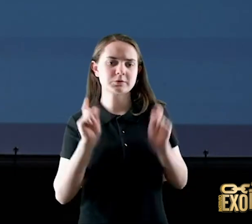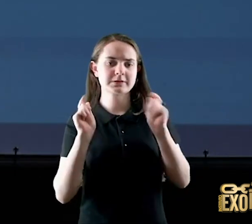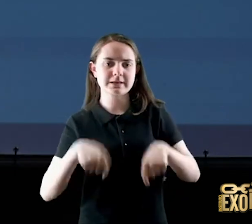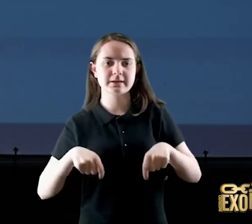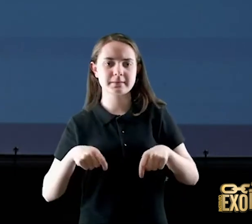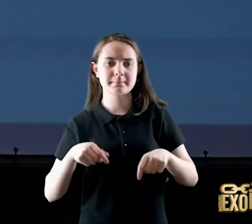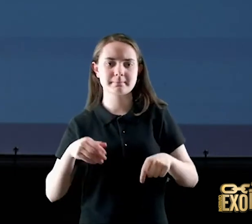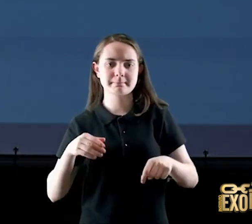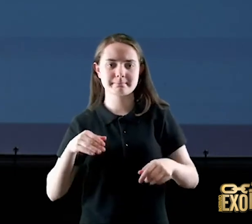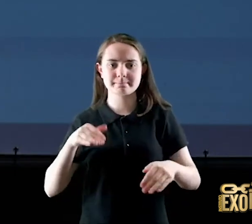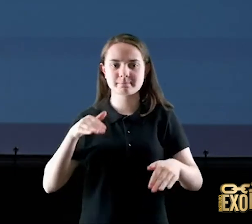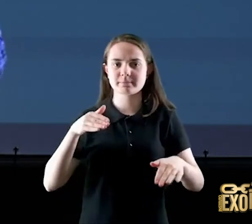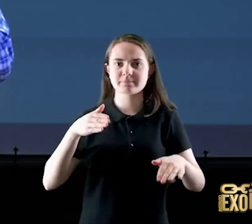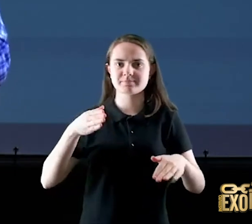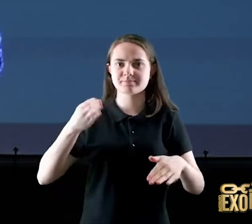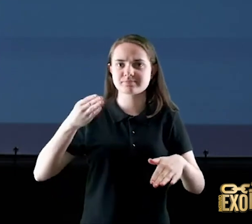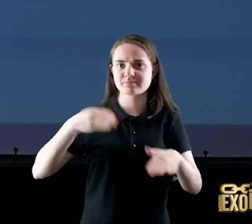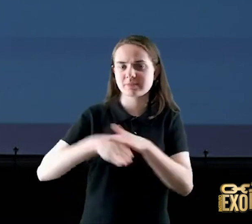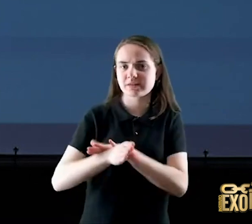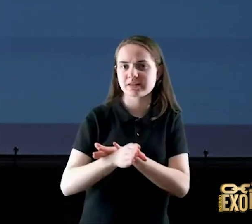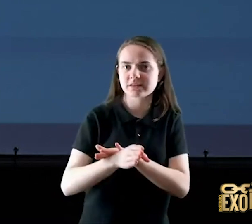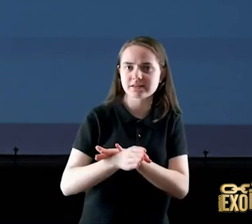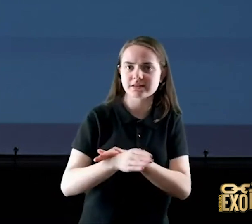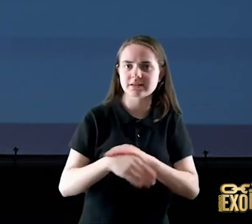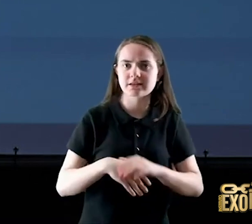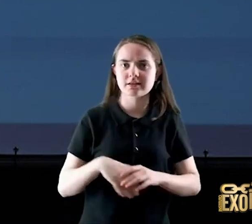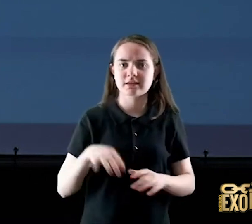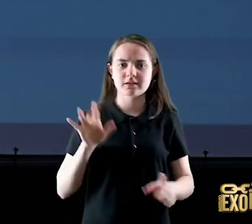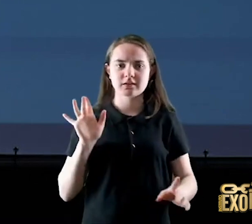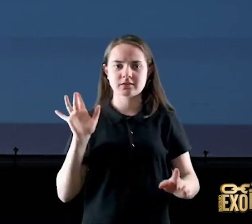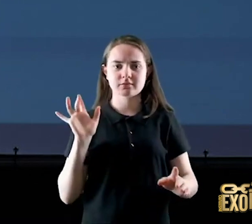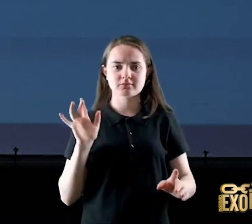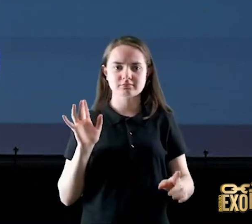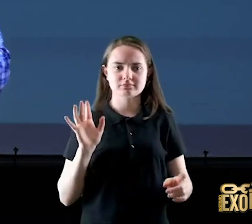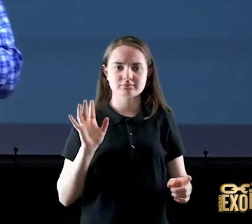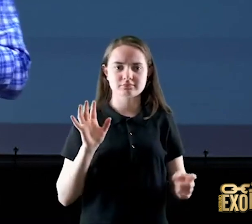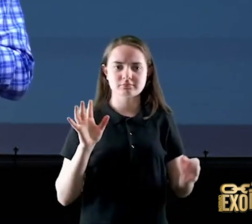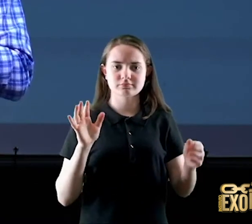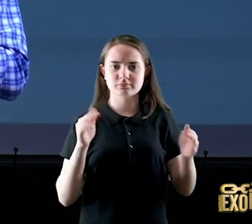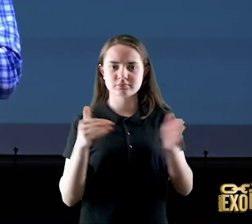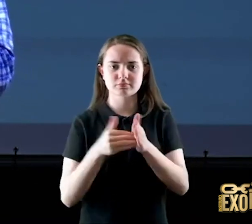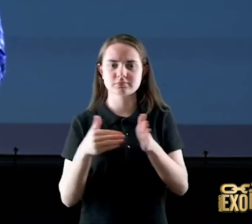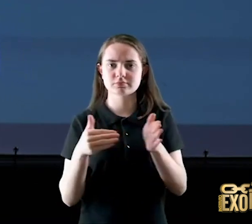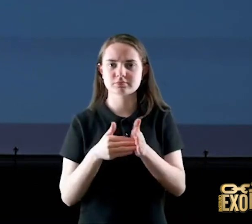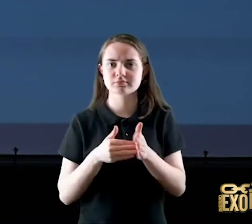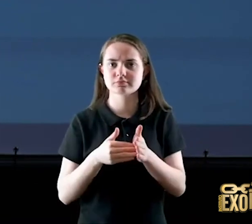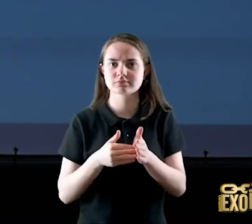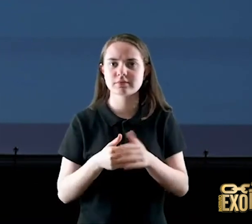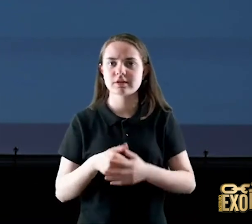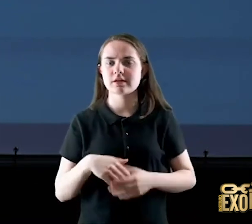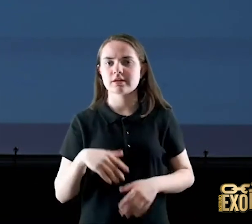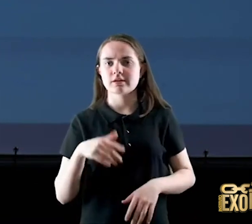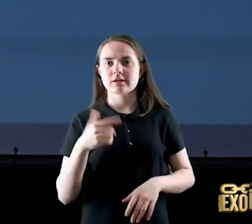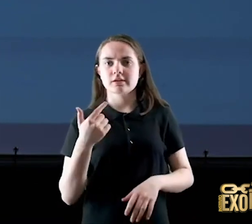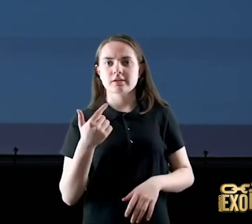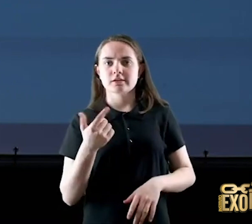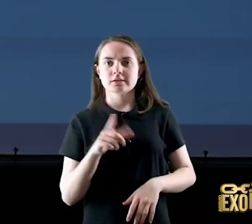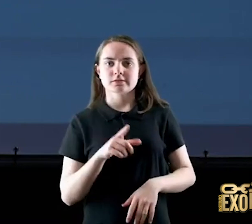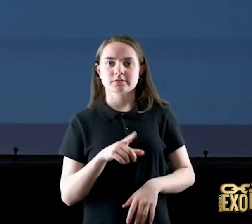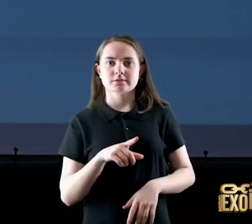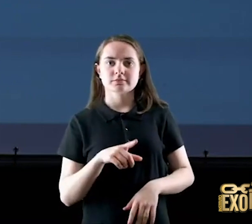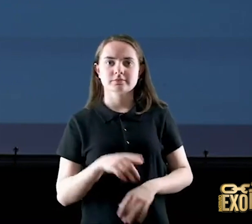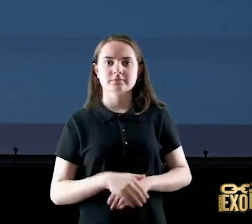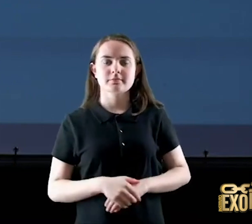como como você ser atingido a não ser que você mesmo toma a escolha de se afastar